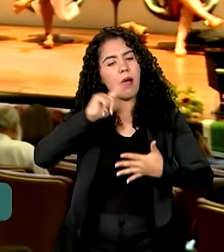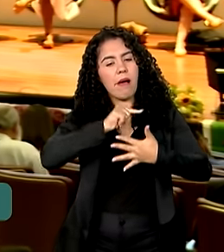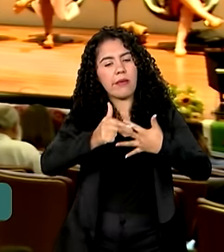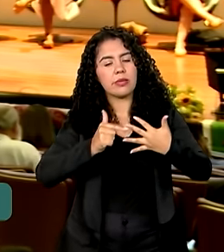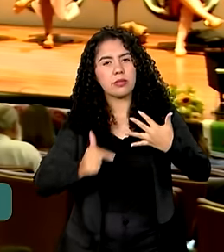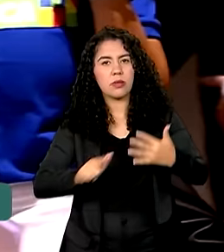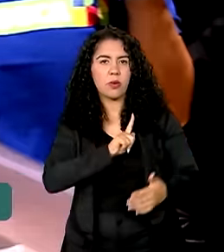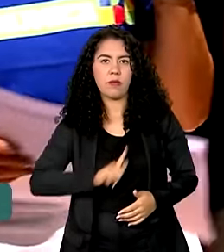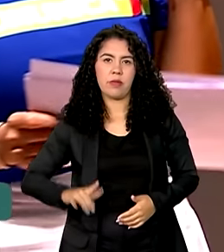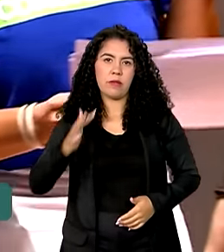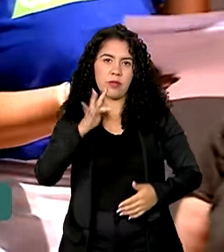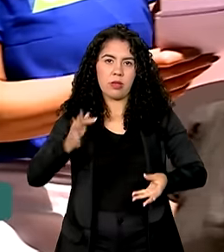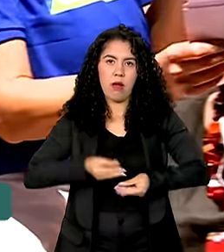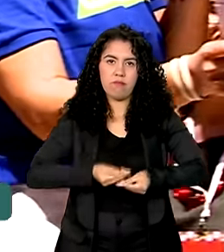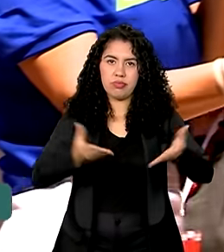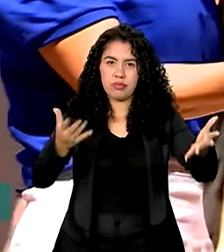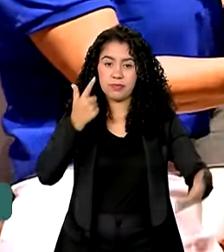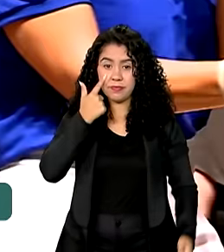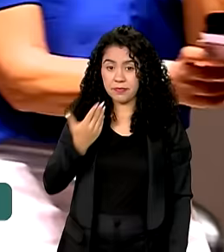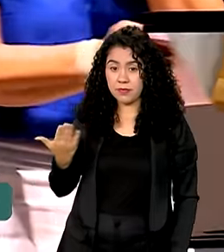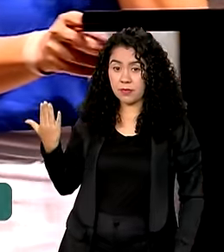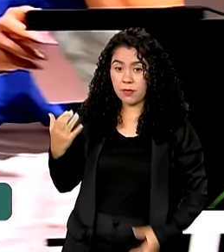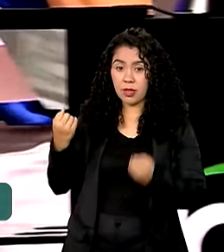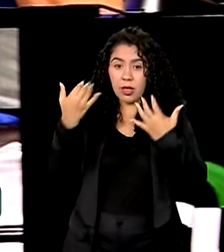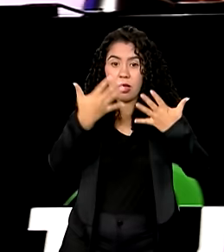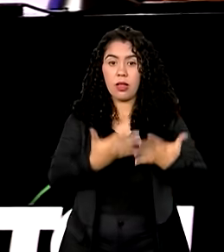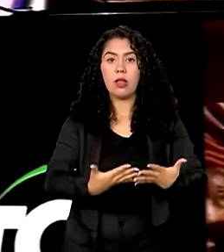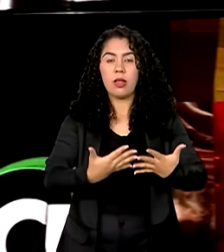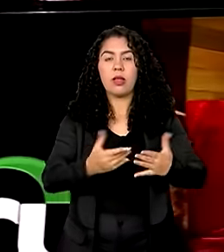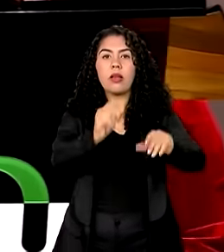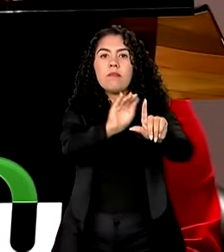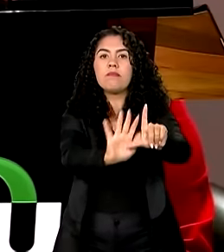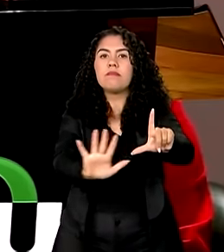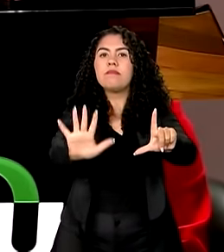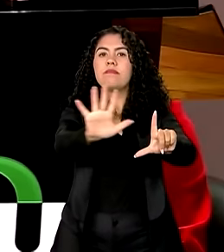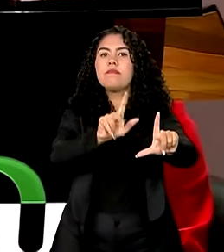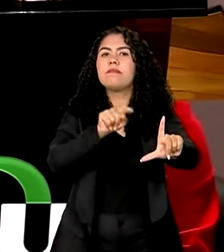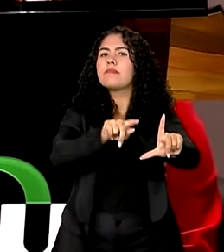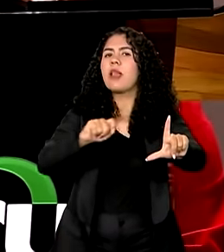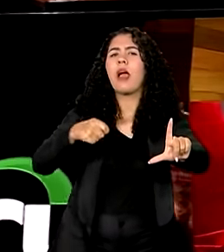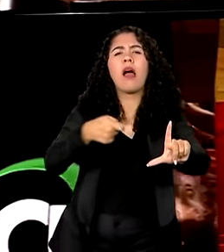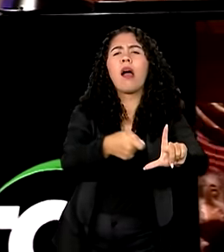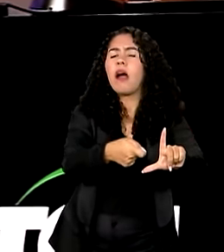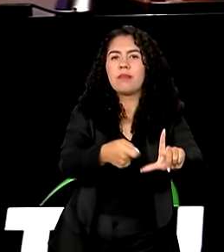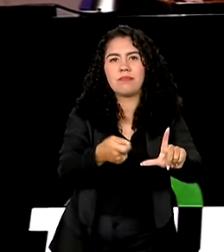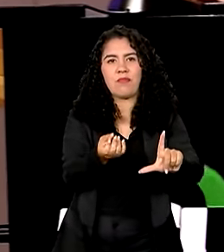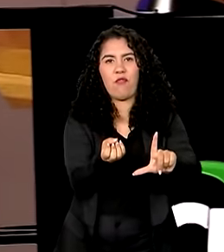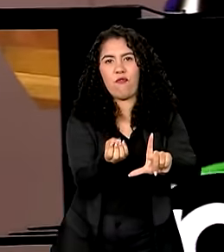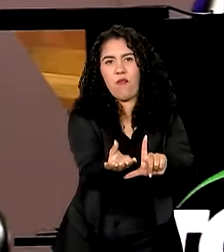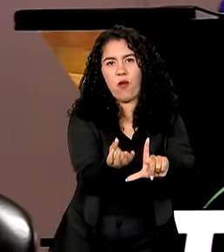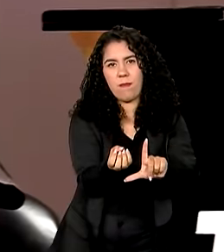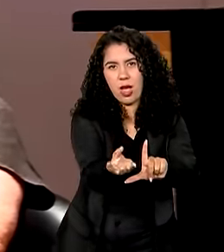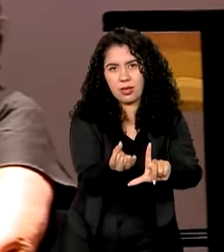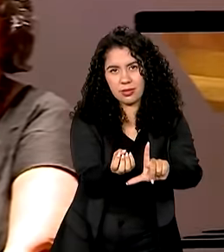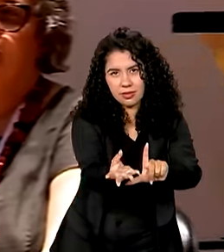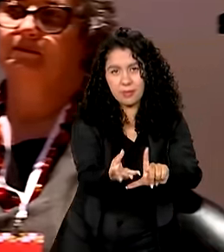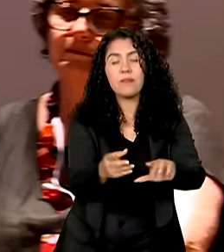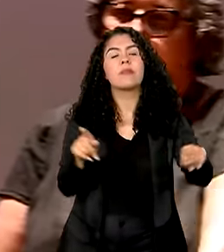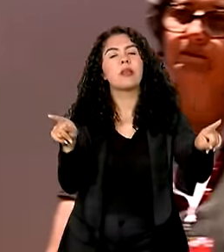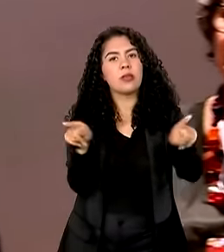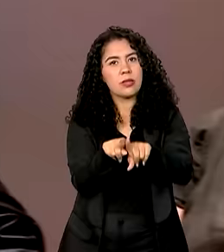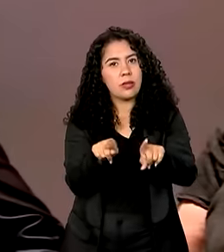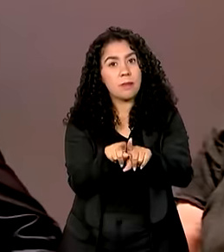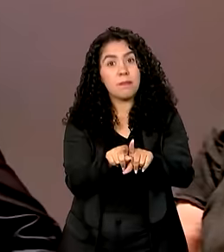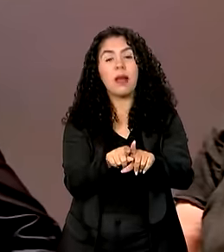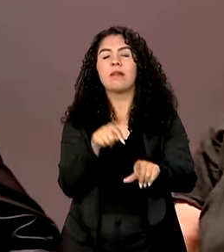programas públicos. Primeiro, uma ferramenta de informação e depois, que eu acho a coisa mais importante dessa